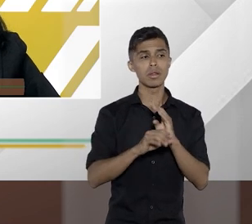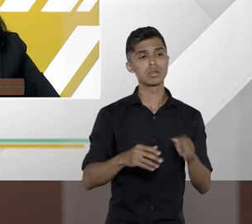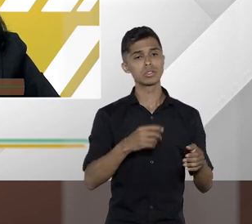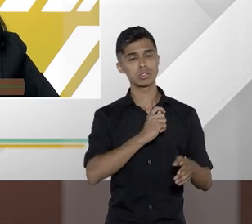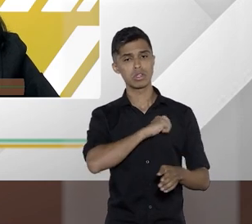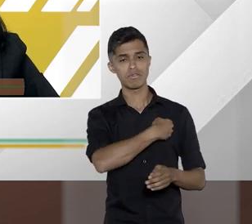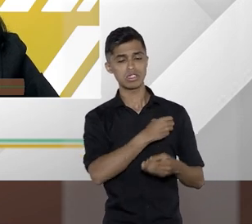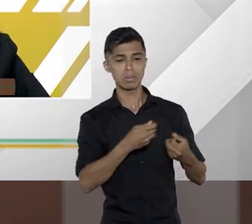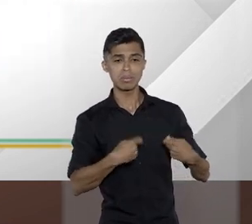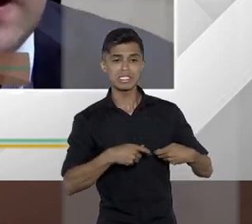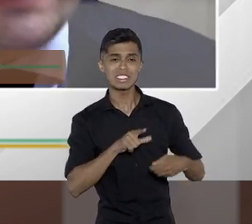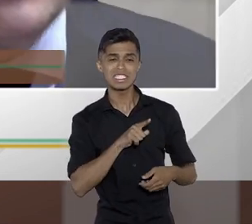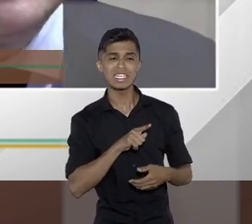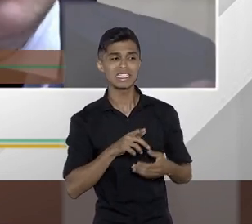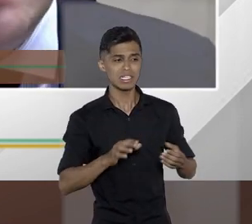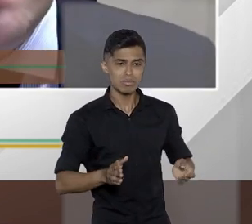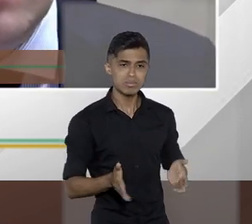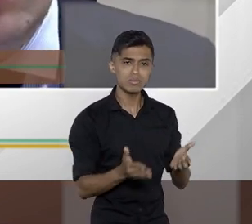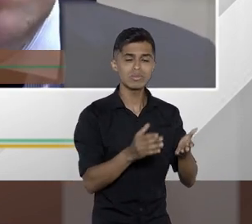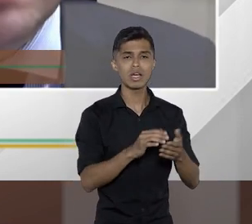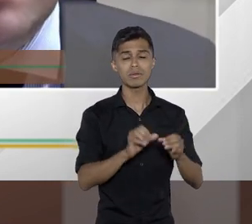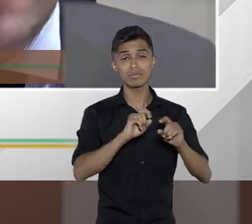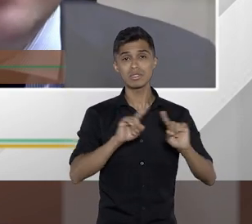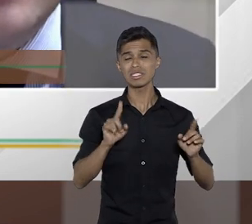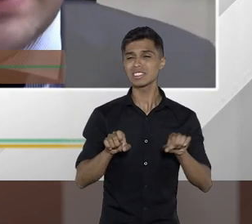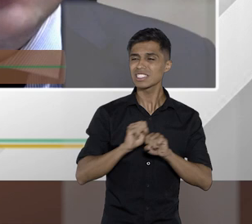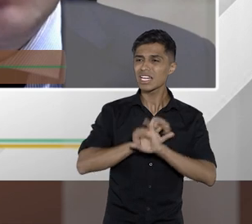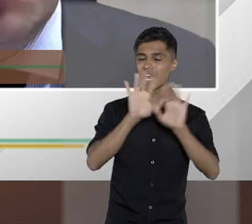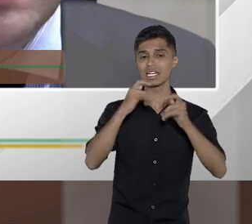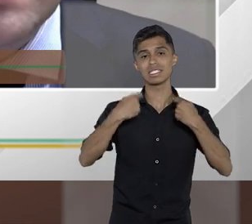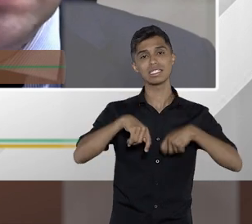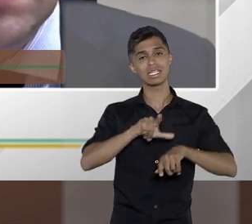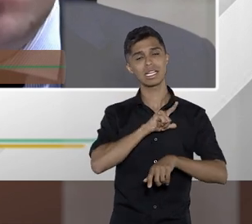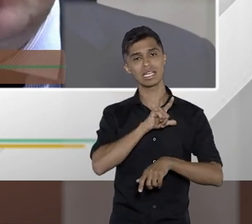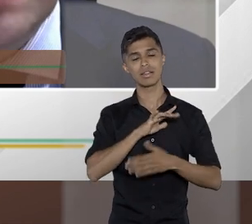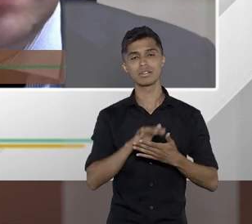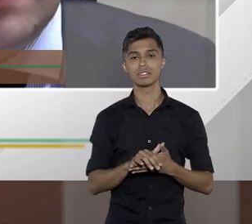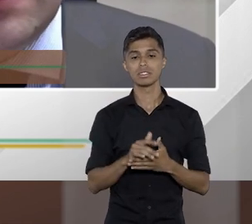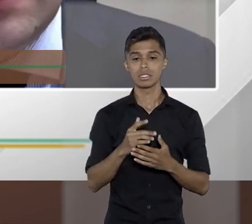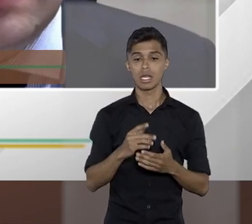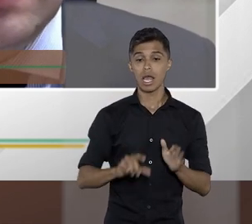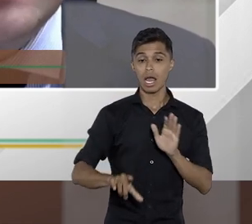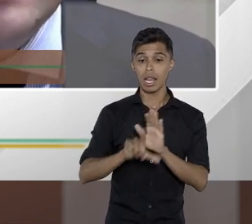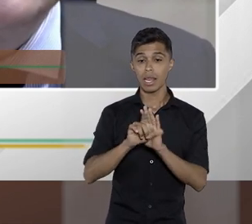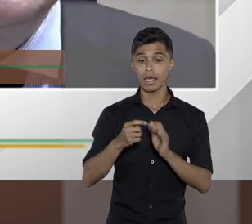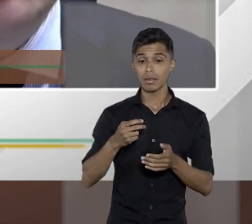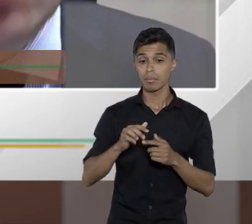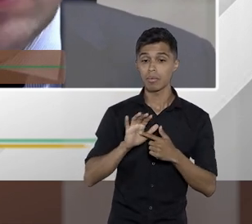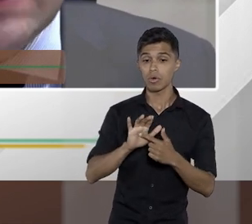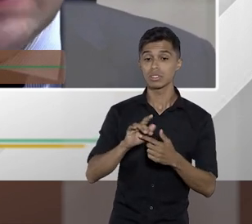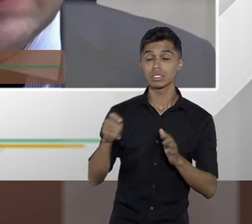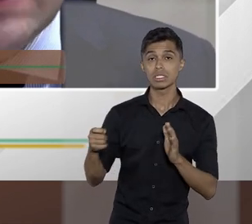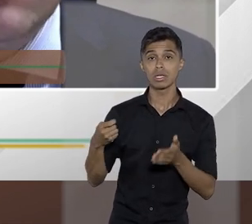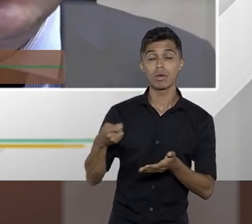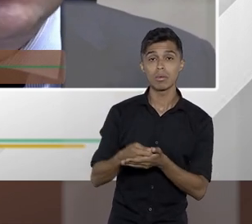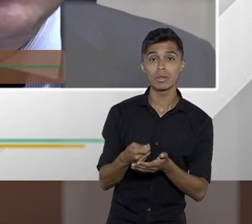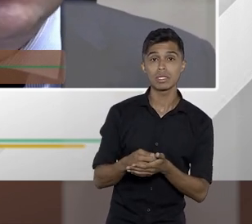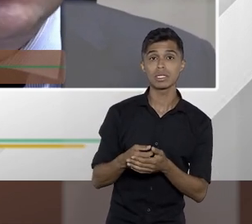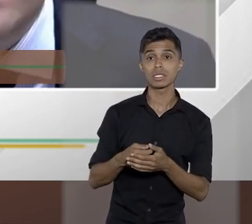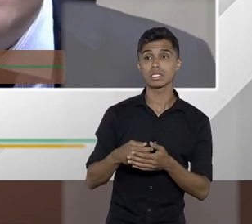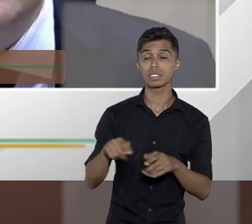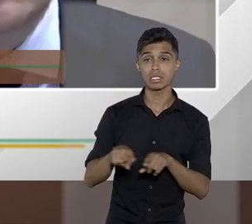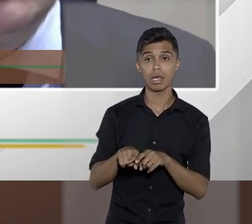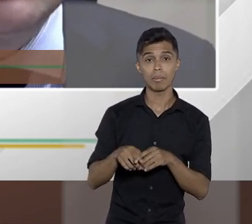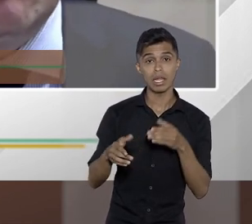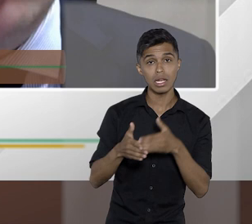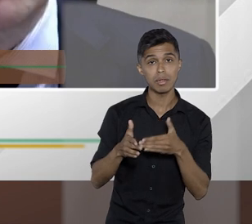incentivos fiscais. A Lei de Liberdade Econômica também traz uma obrigação e até restrições de você